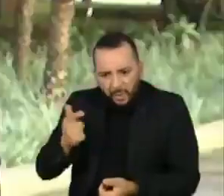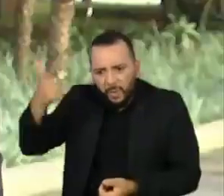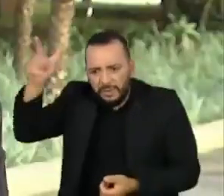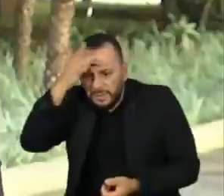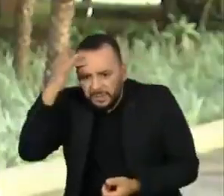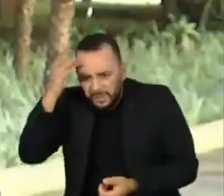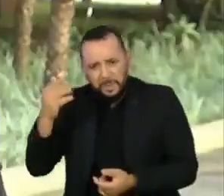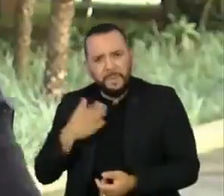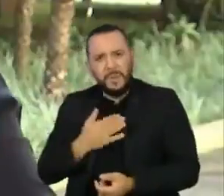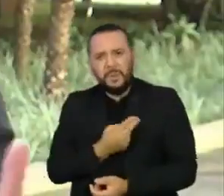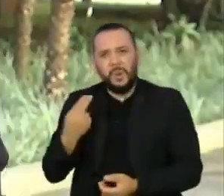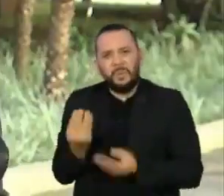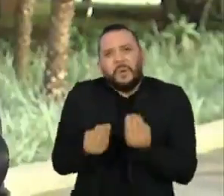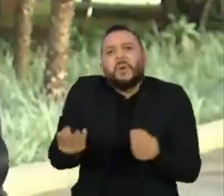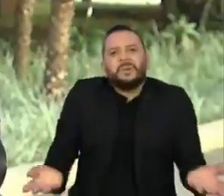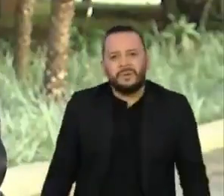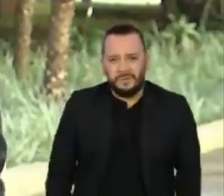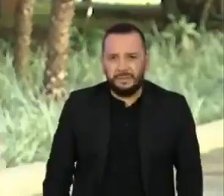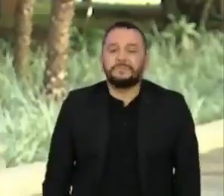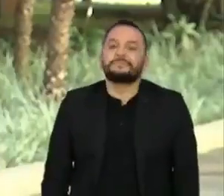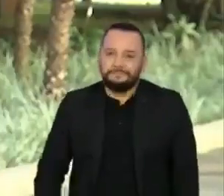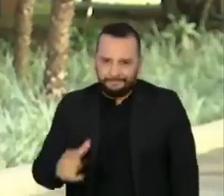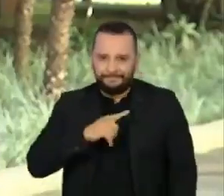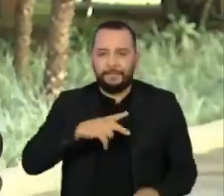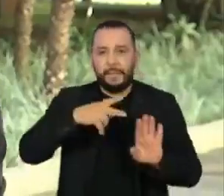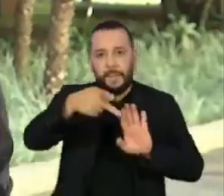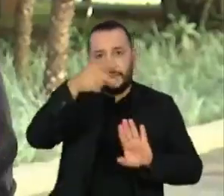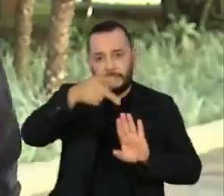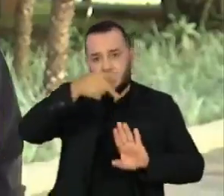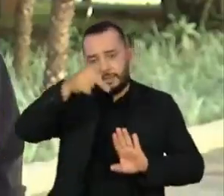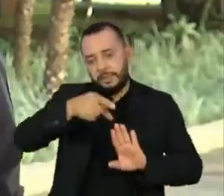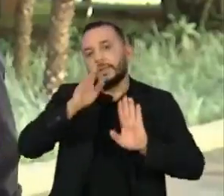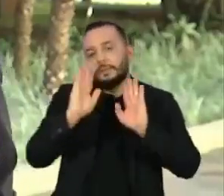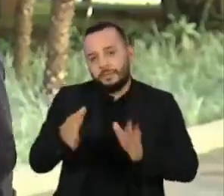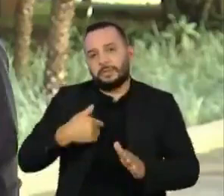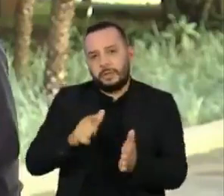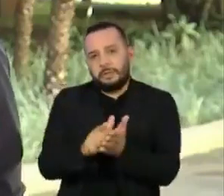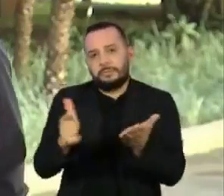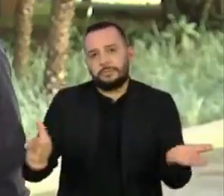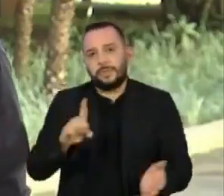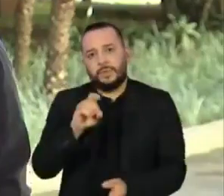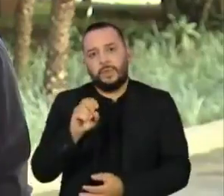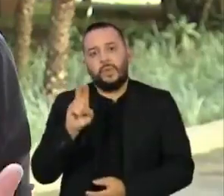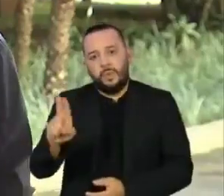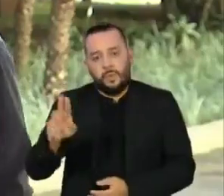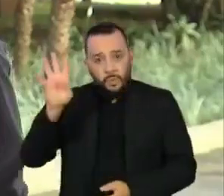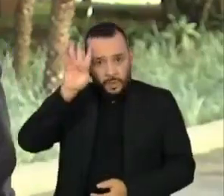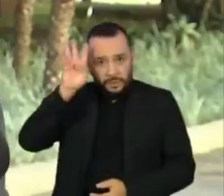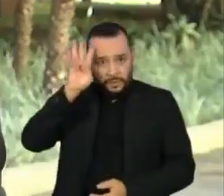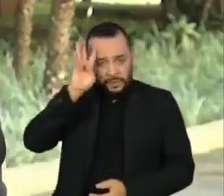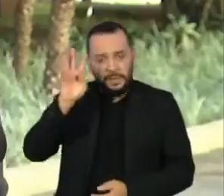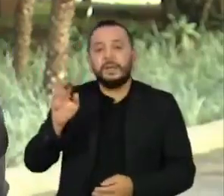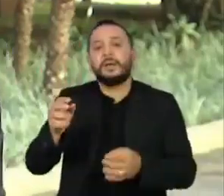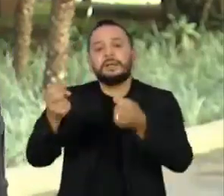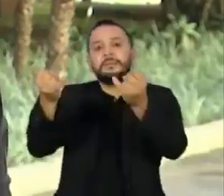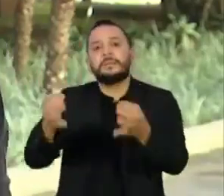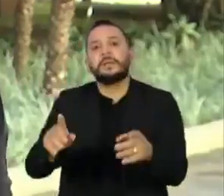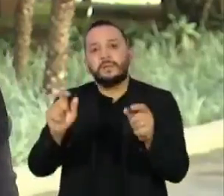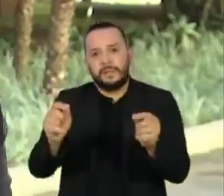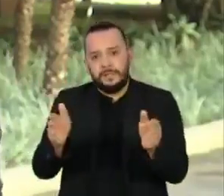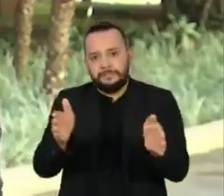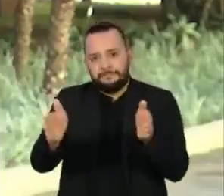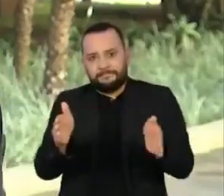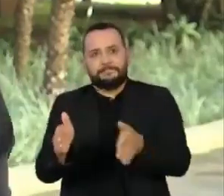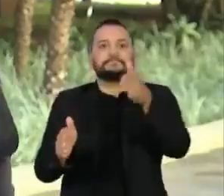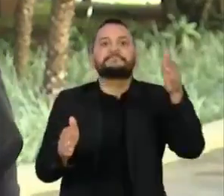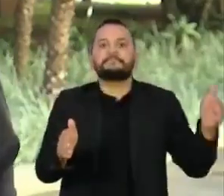nome dele. Uma série de portarias publicadas no Diário Oficial da União desta quarta-feira prorrogam, por tempo indeterminado, o prazo